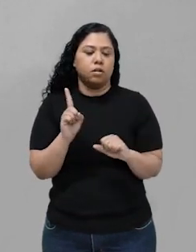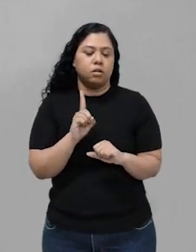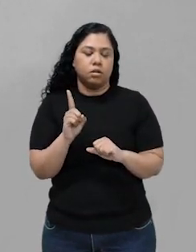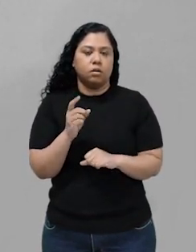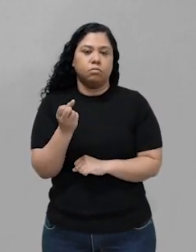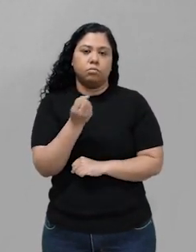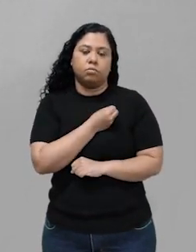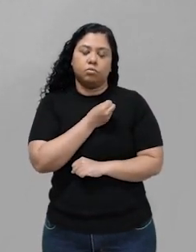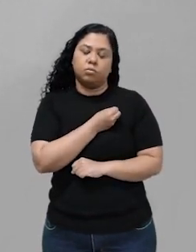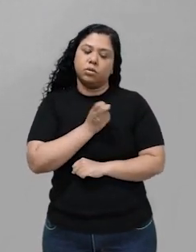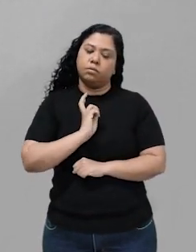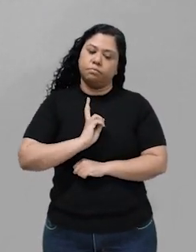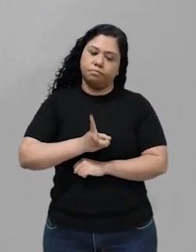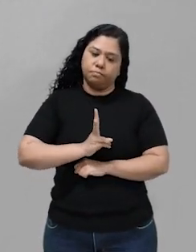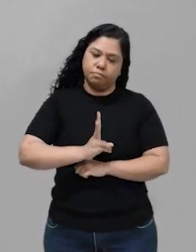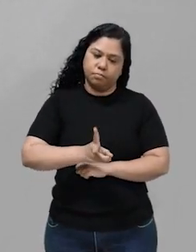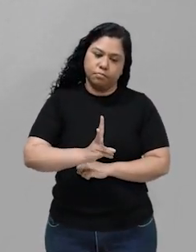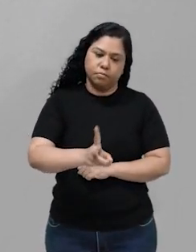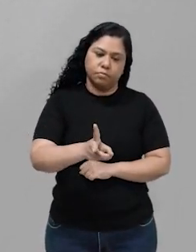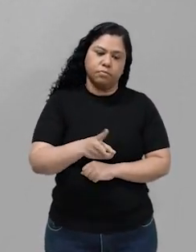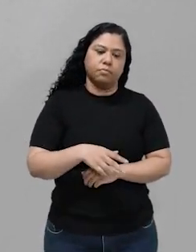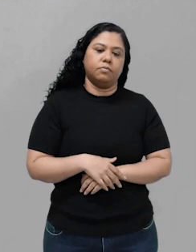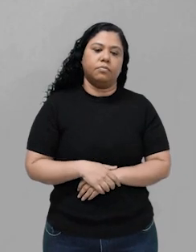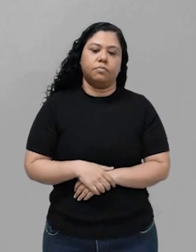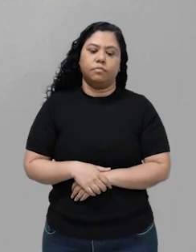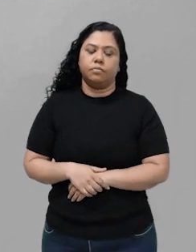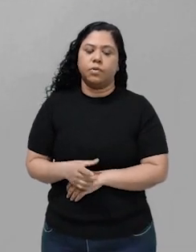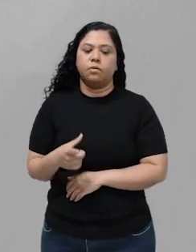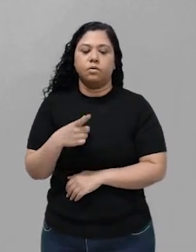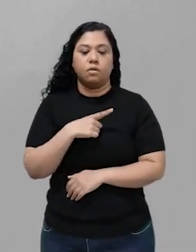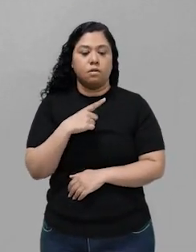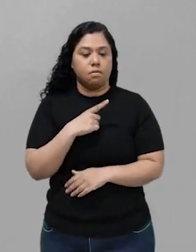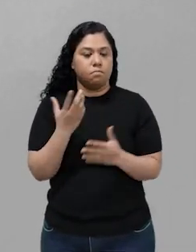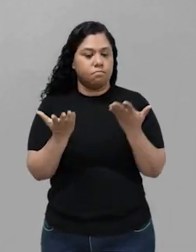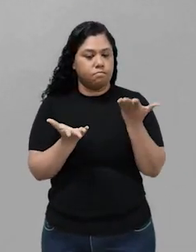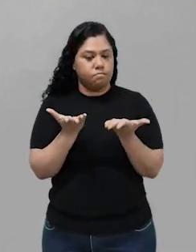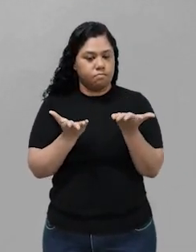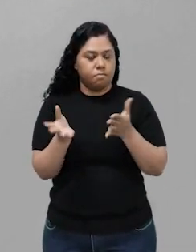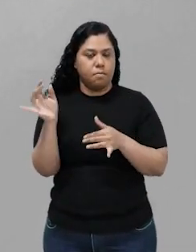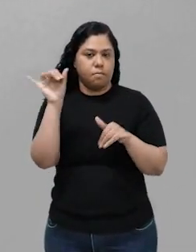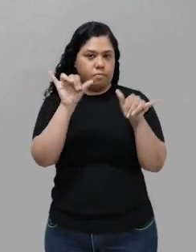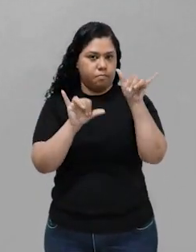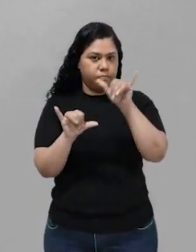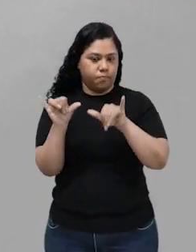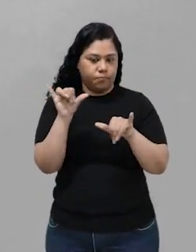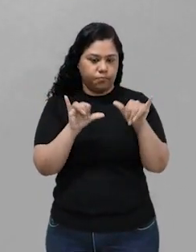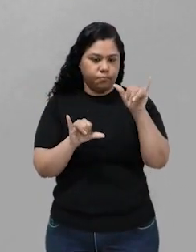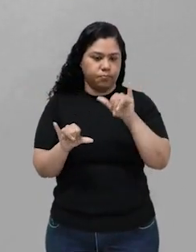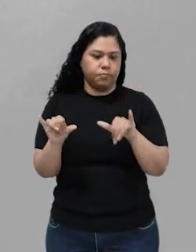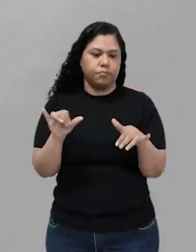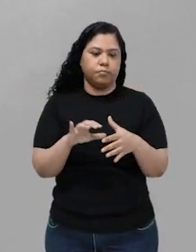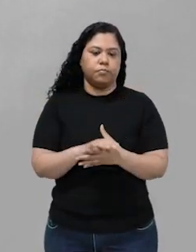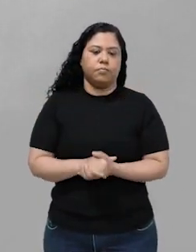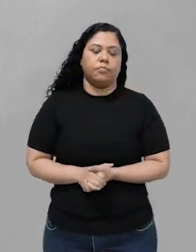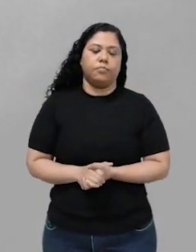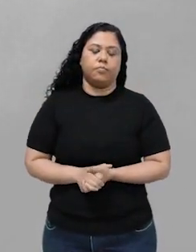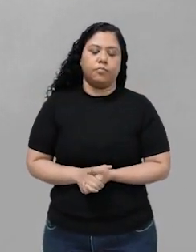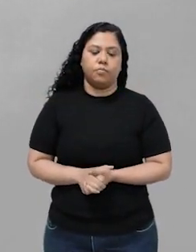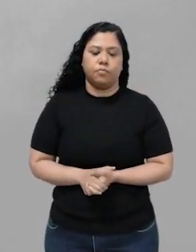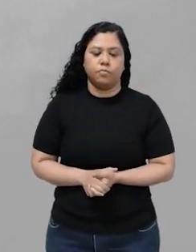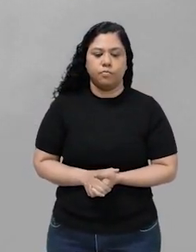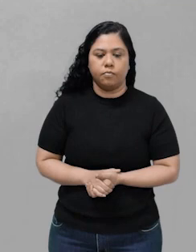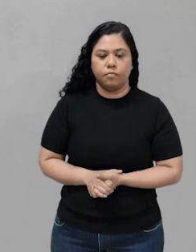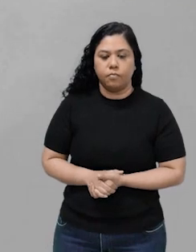constantes. Então, naquele momento, nós chegamos ao equilíbrio químico. Certo? Bom, agora vamos falar da